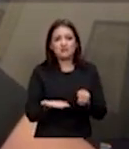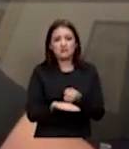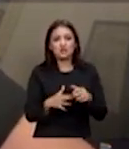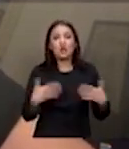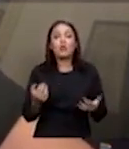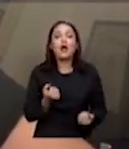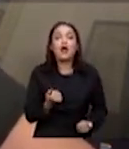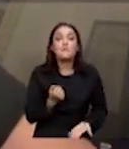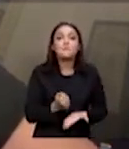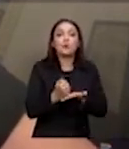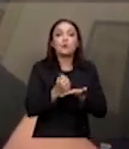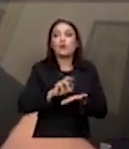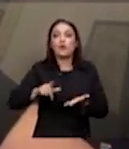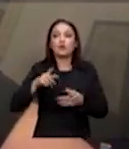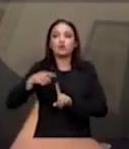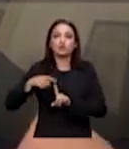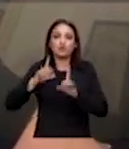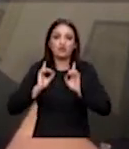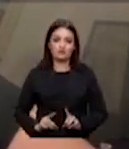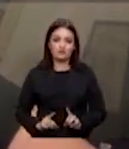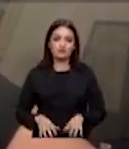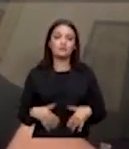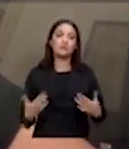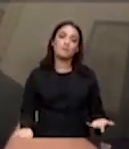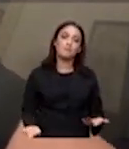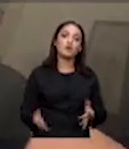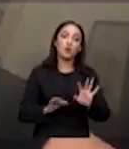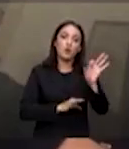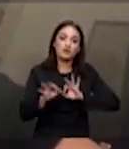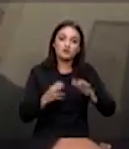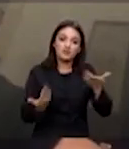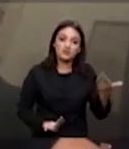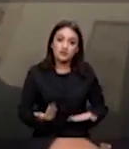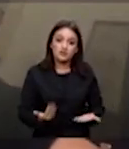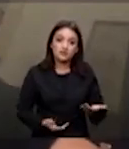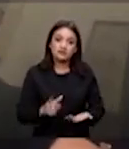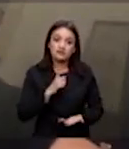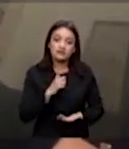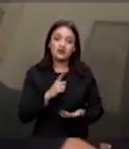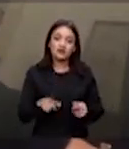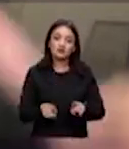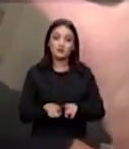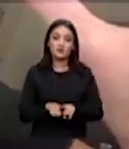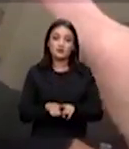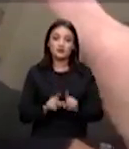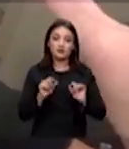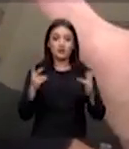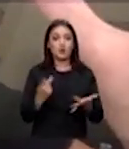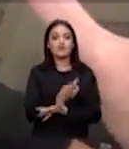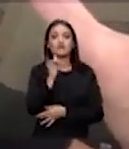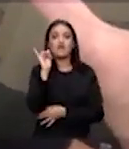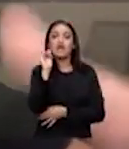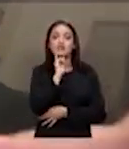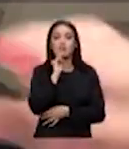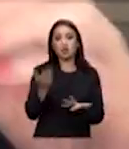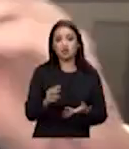nível de apoio que os estudantes precisam a lógica da organização de serviços ela obedece um pouco o que acontece por exemplo hoje